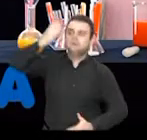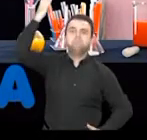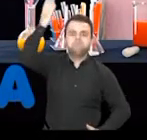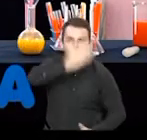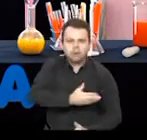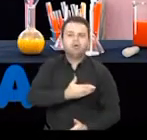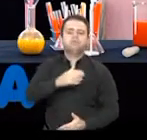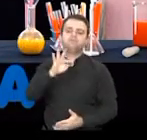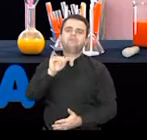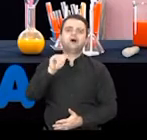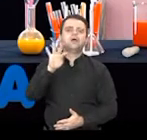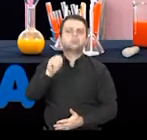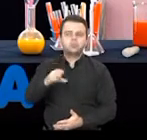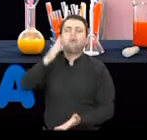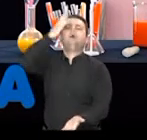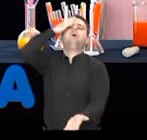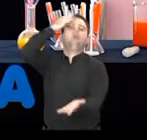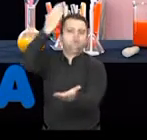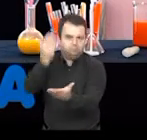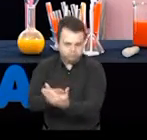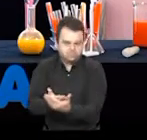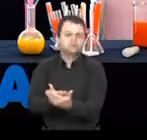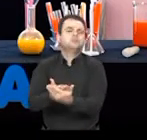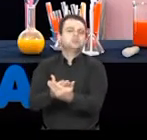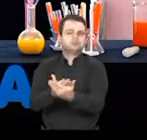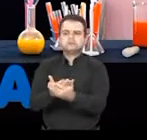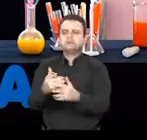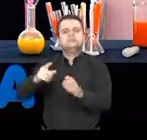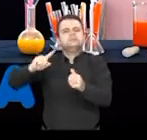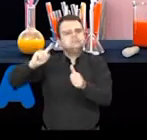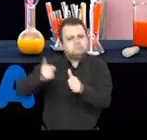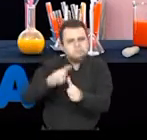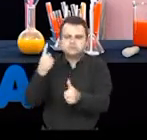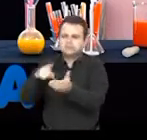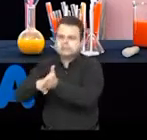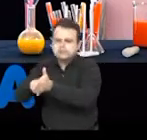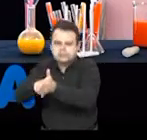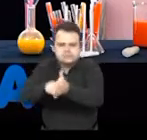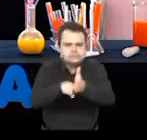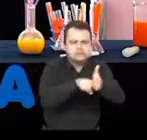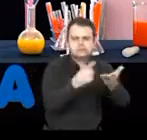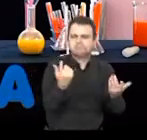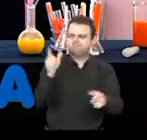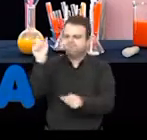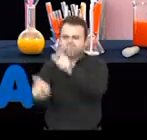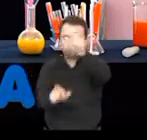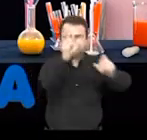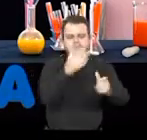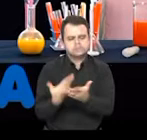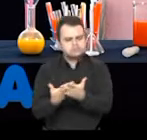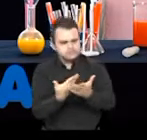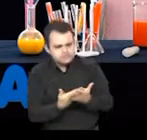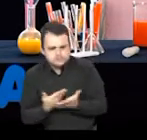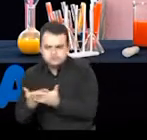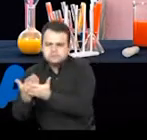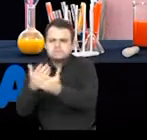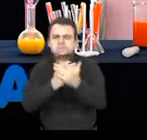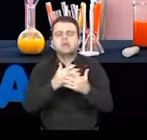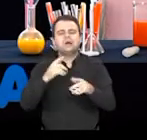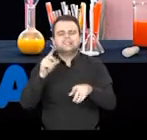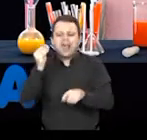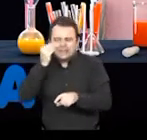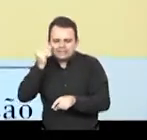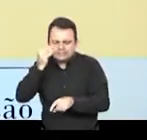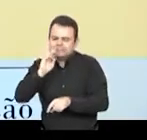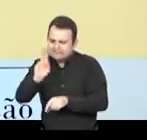são confiáveis e comprovadas por meio de várias pesquisas aprofundadas, de vários estudos, enfim, vários